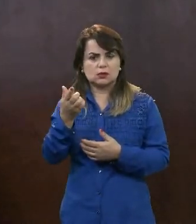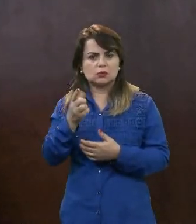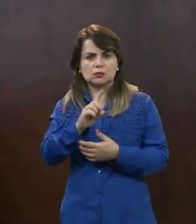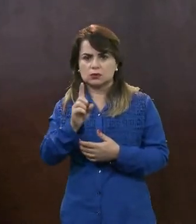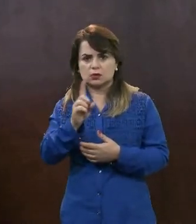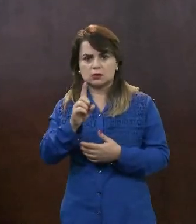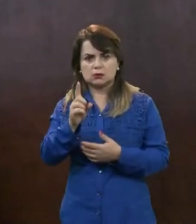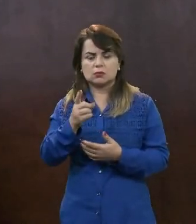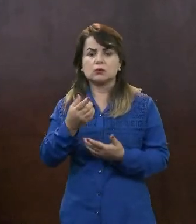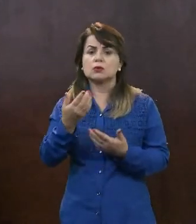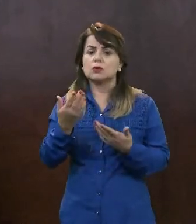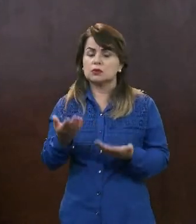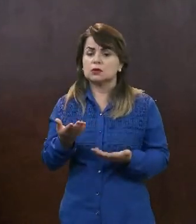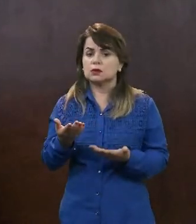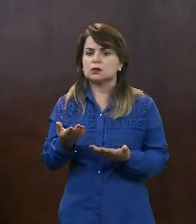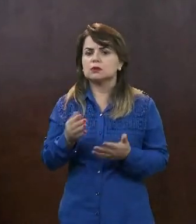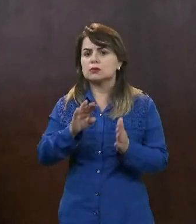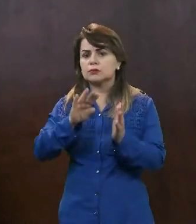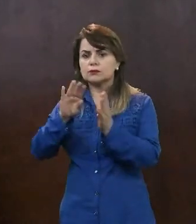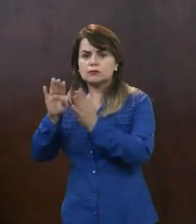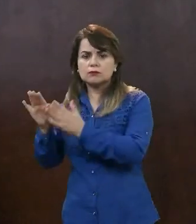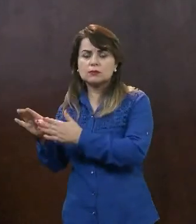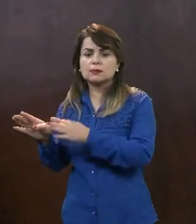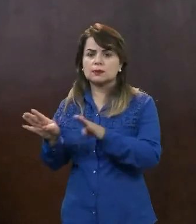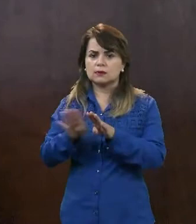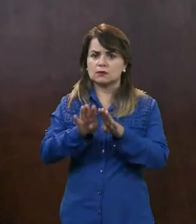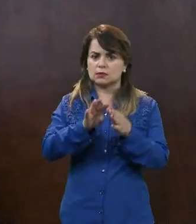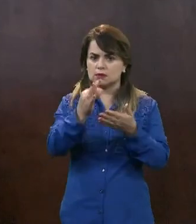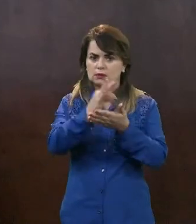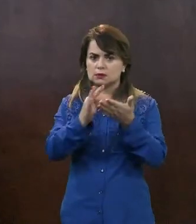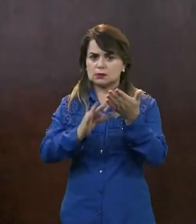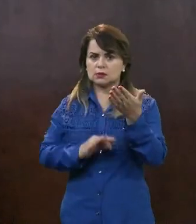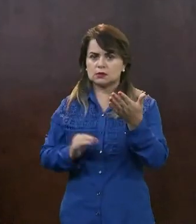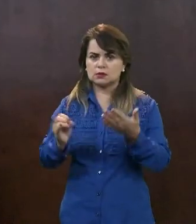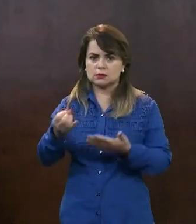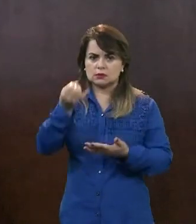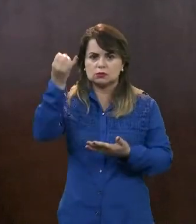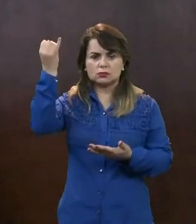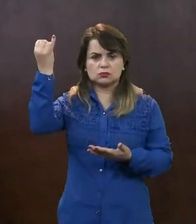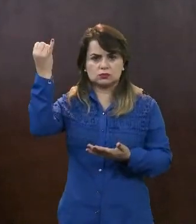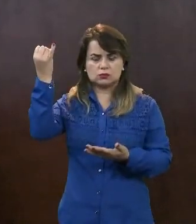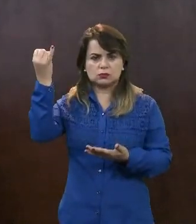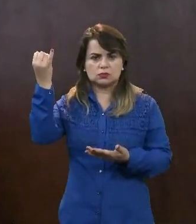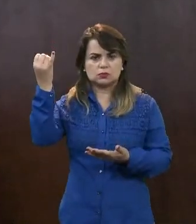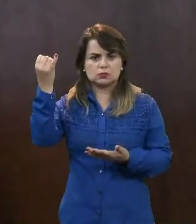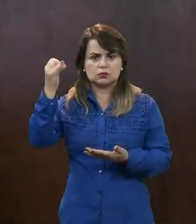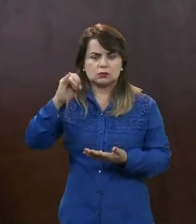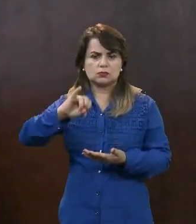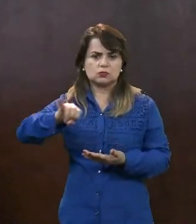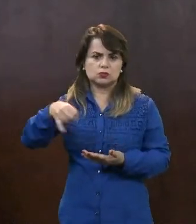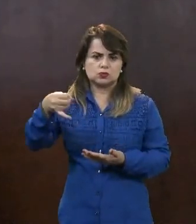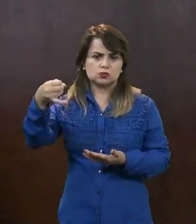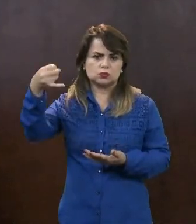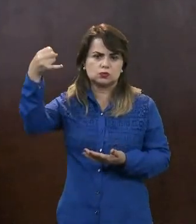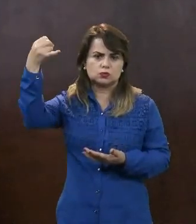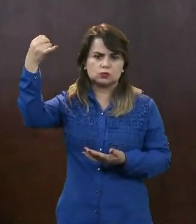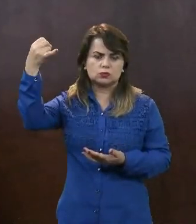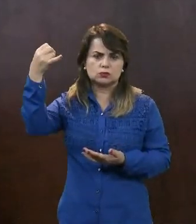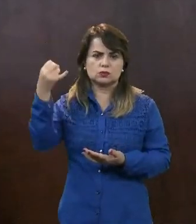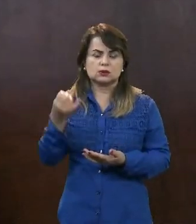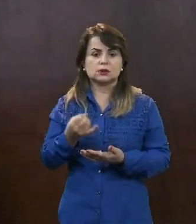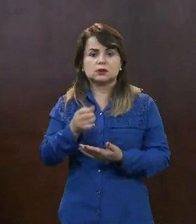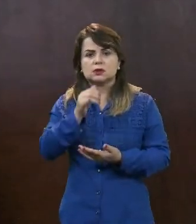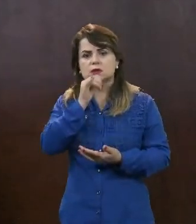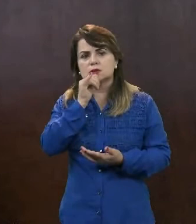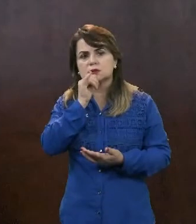E questão de taxa de juros, se por acaso, como o